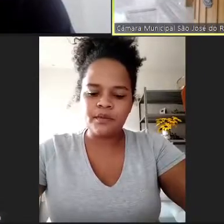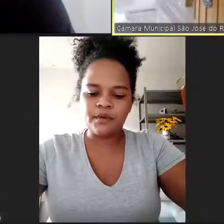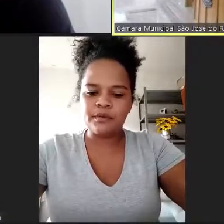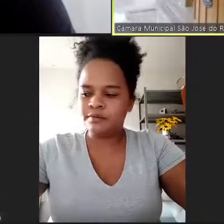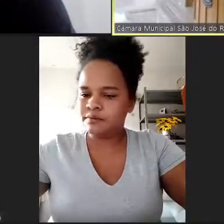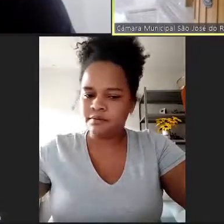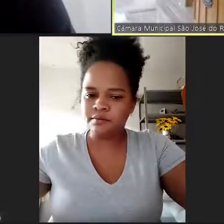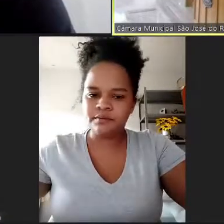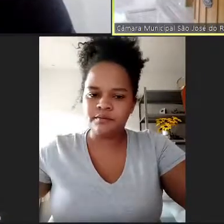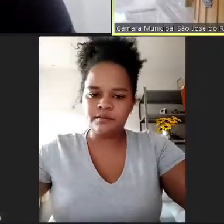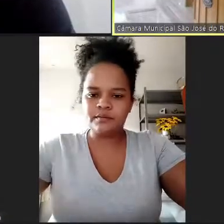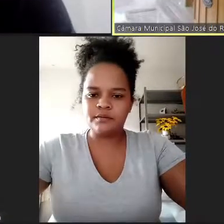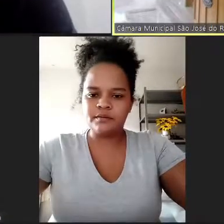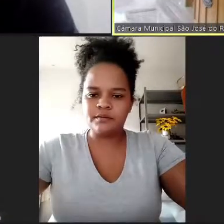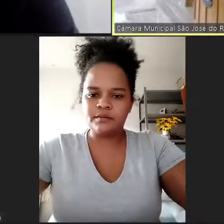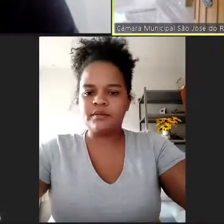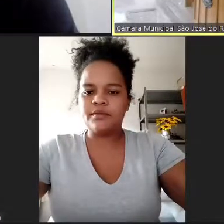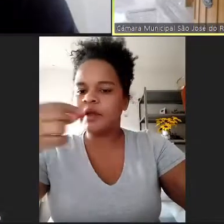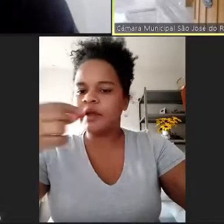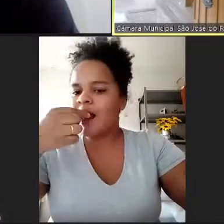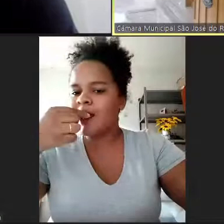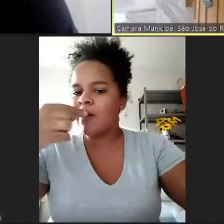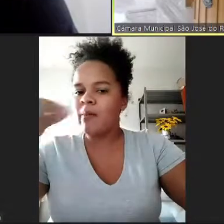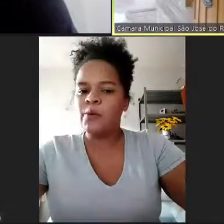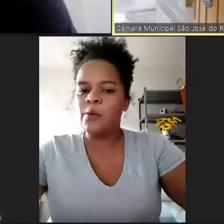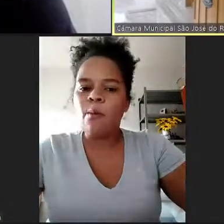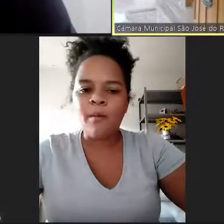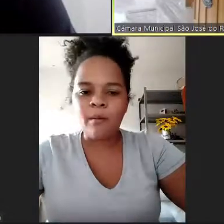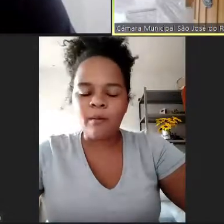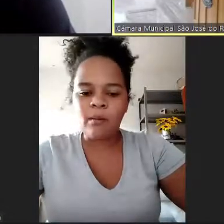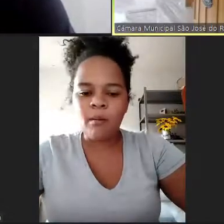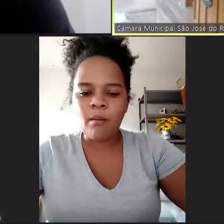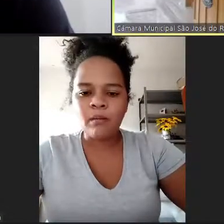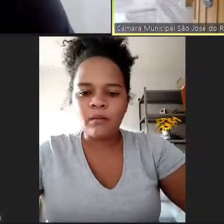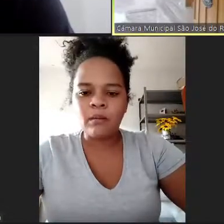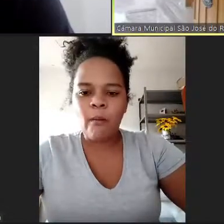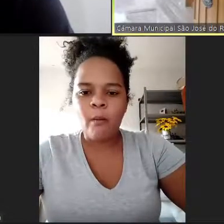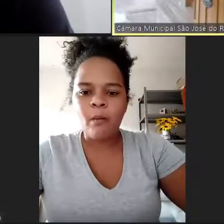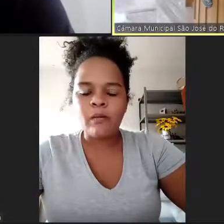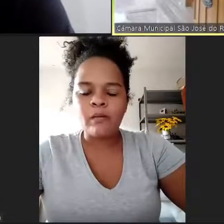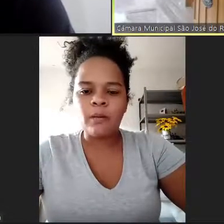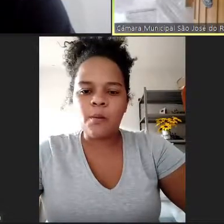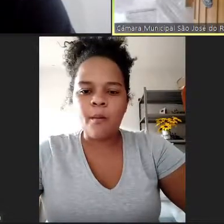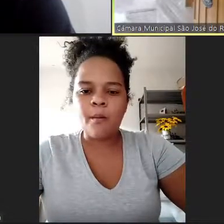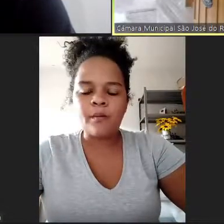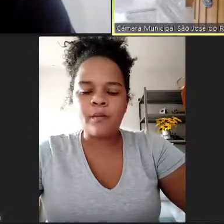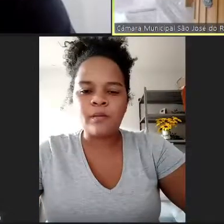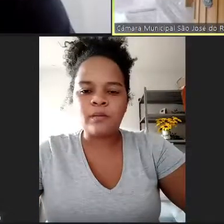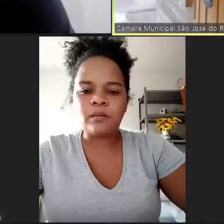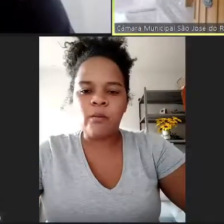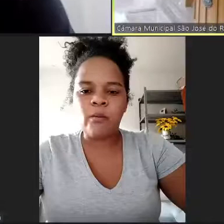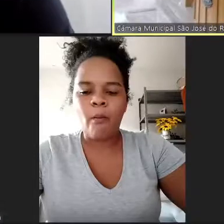para que a gente possa encaminhar esses preitos e nós entramos em contato com esse prefeito de Porto Ferreira, que é o André Braga,